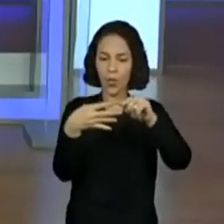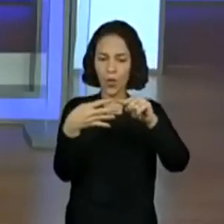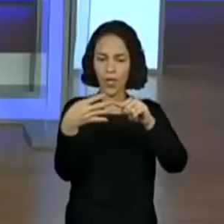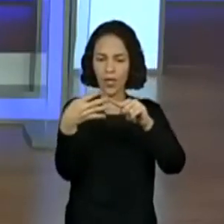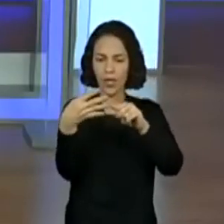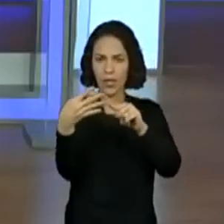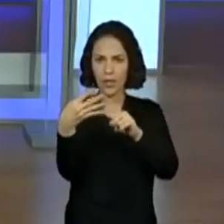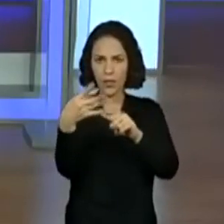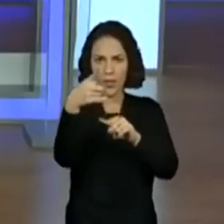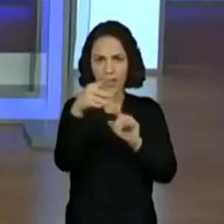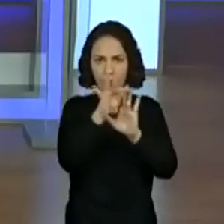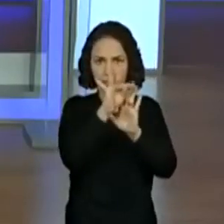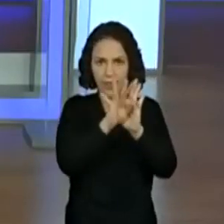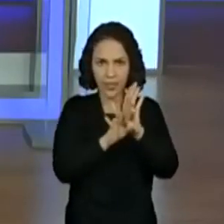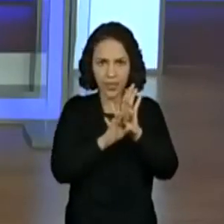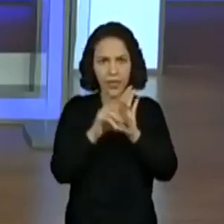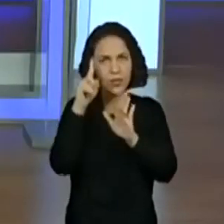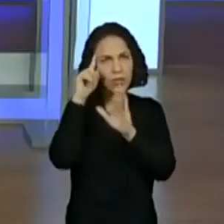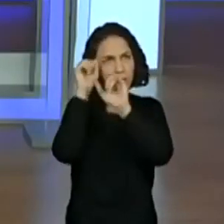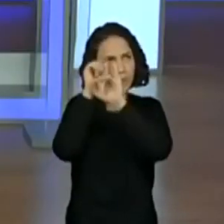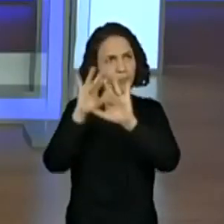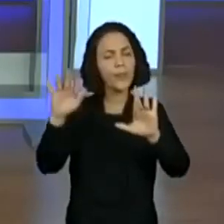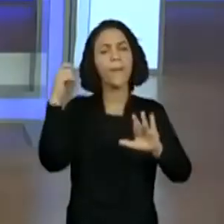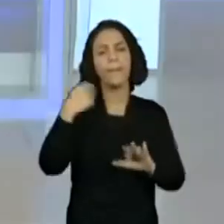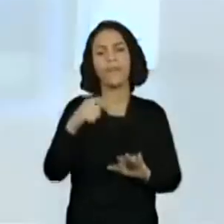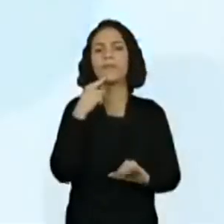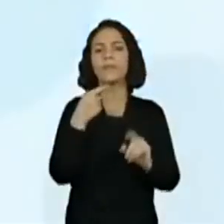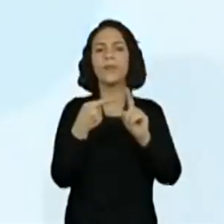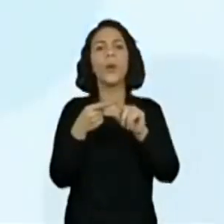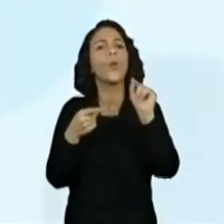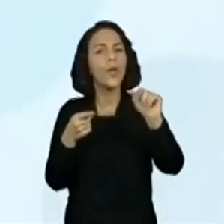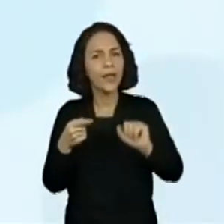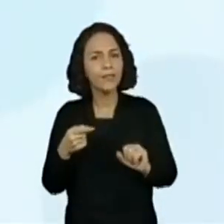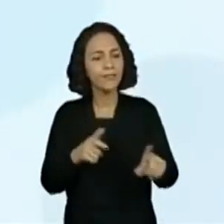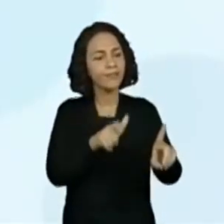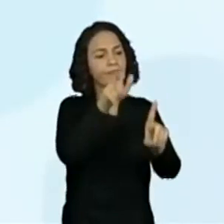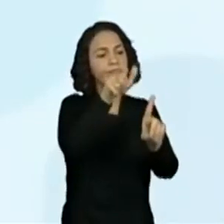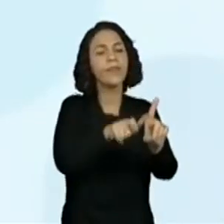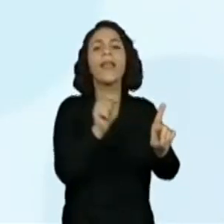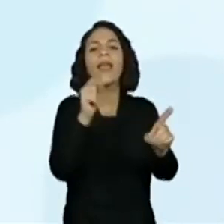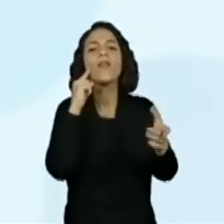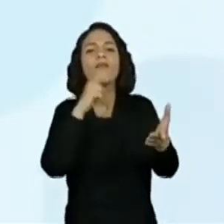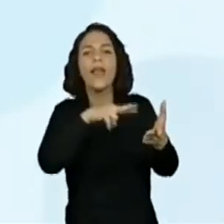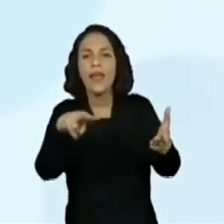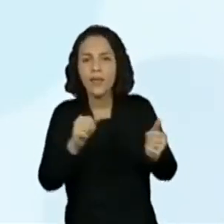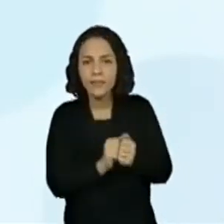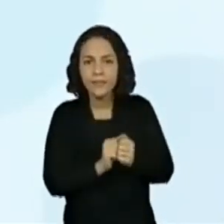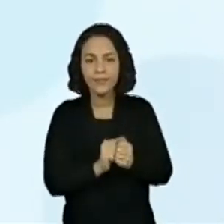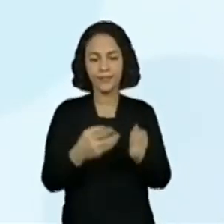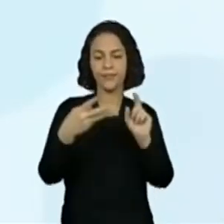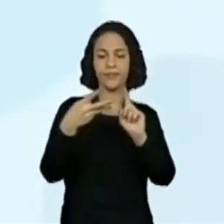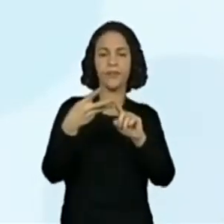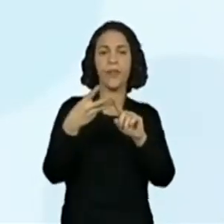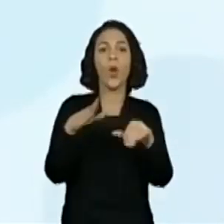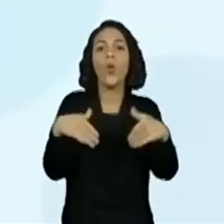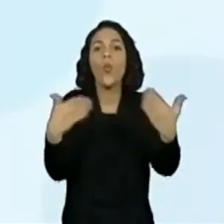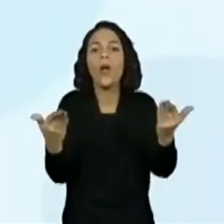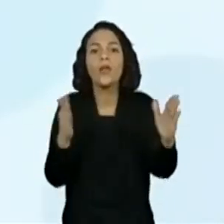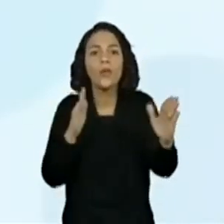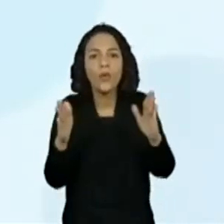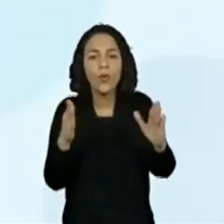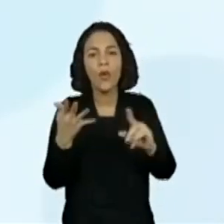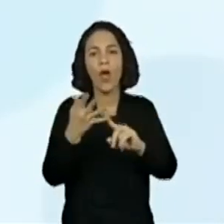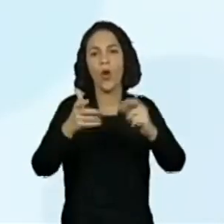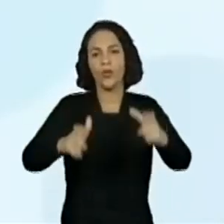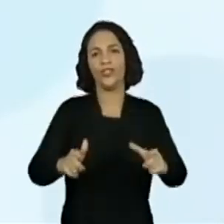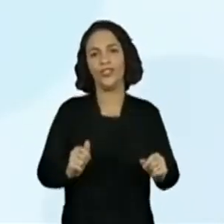perguntas precisam aparecer. O que, para quem, quando e onde. Acho bem bacana, pronto.